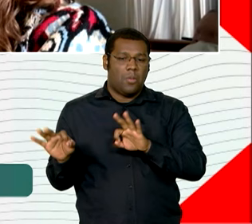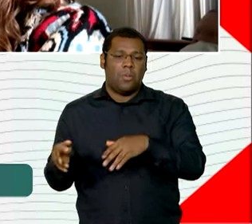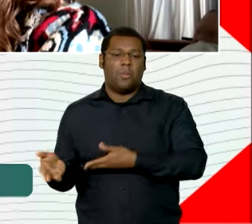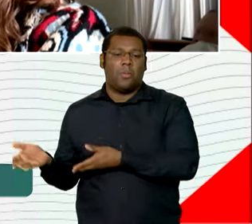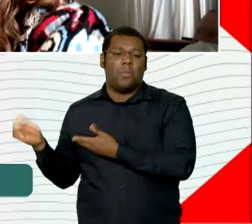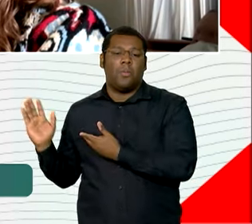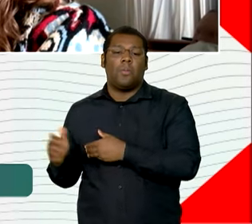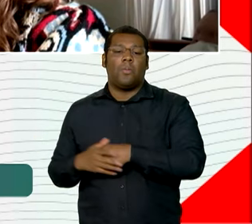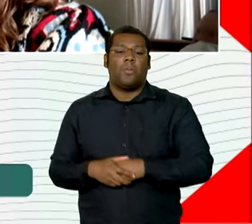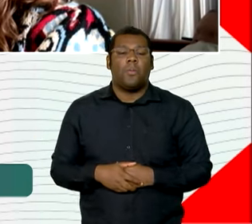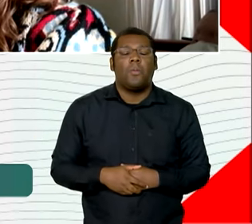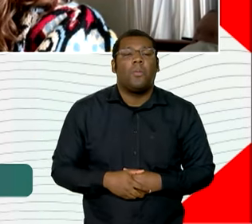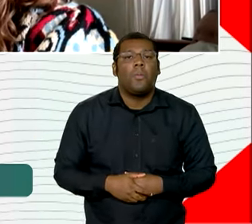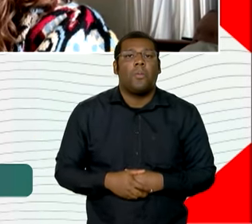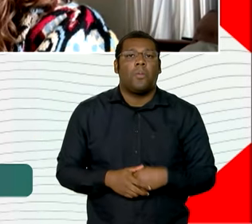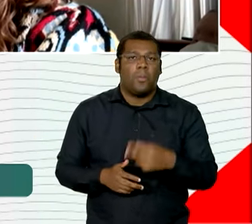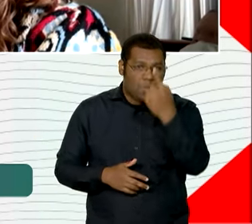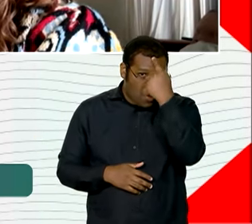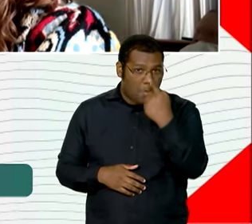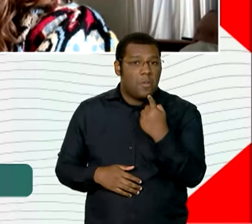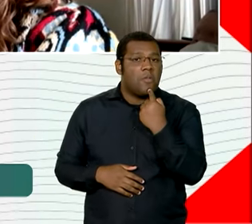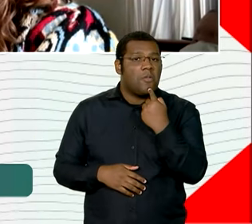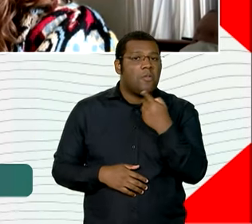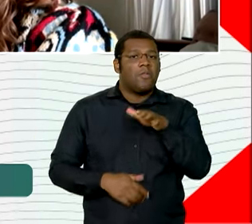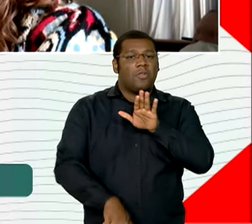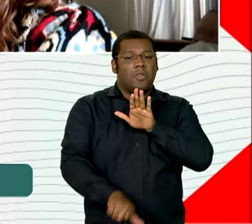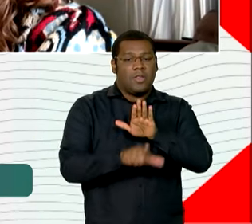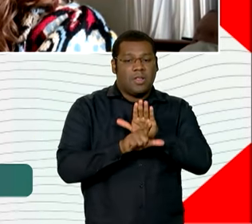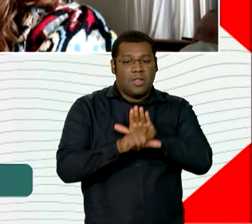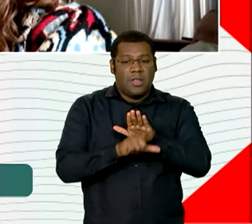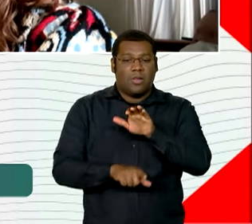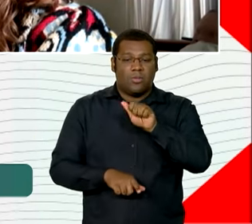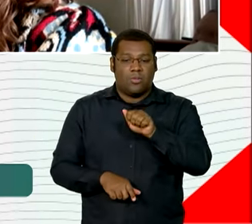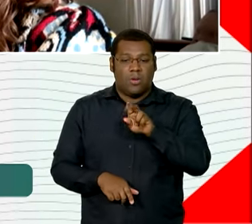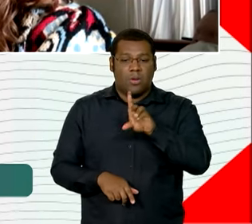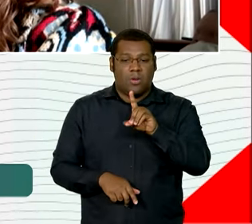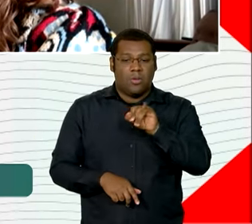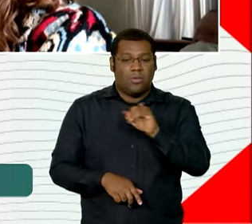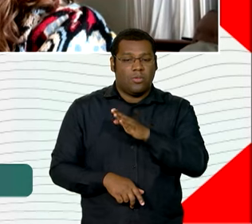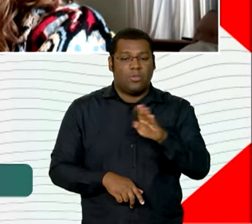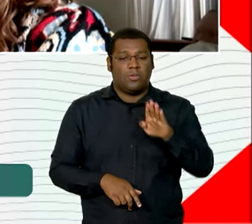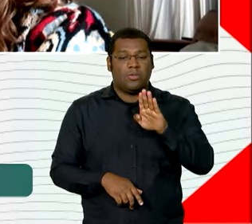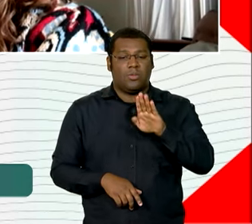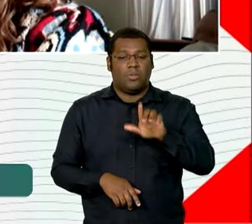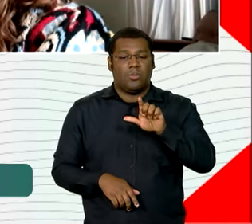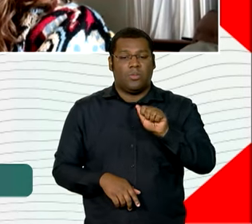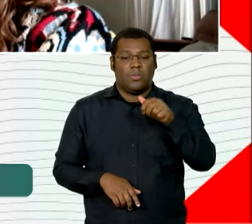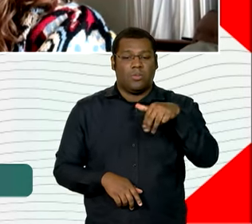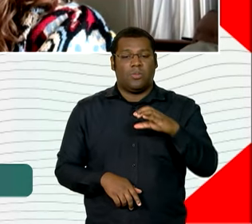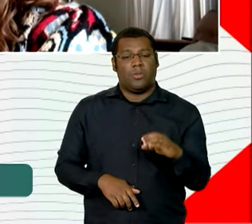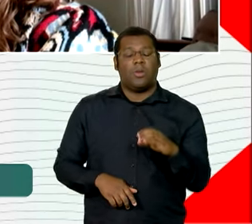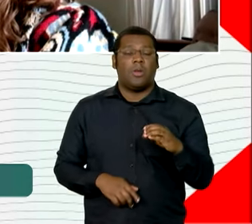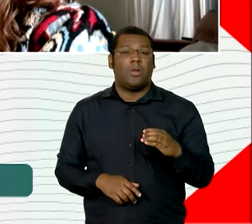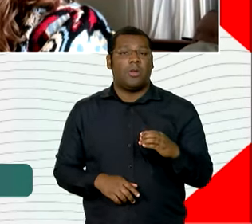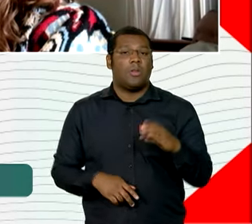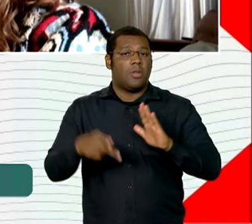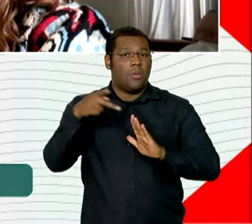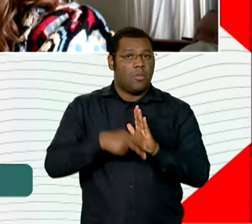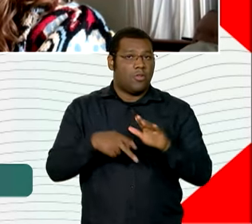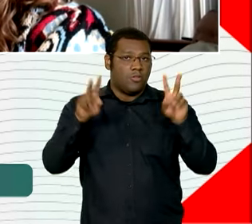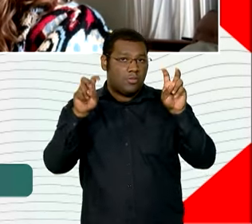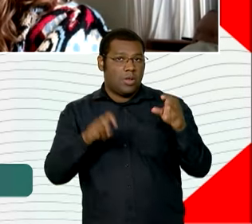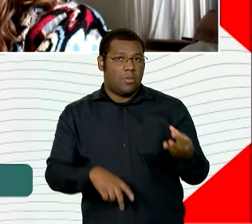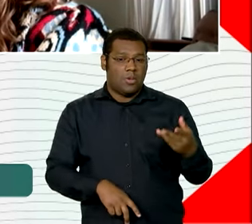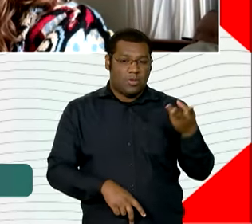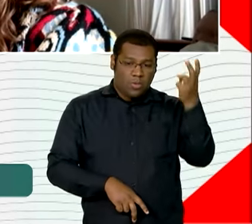formato da execução da Lei Aldir Blanc que vai trazer o Cultura Viva dentro, o